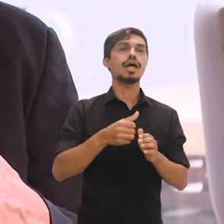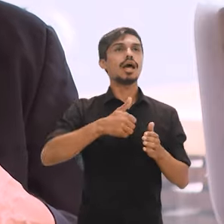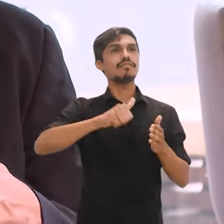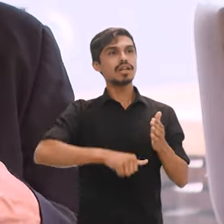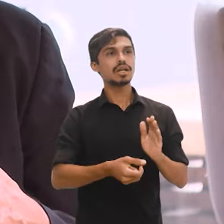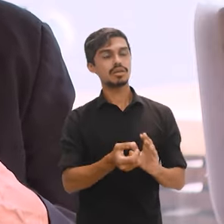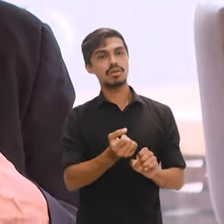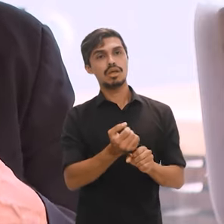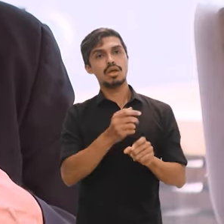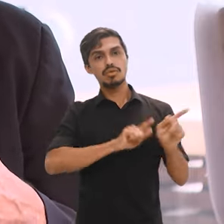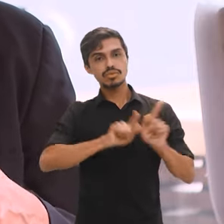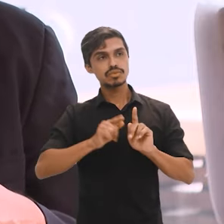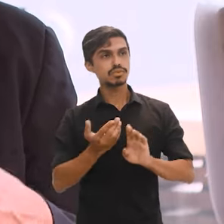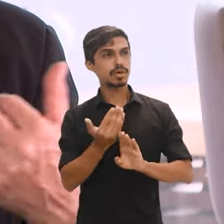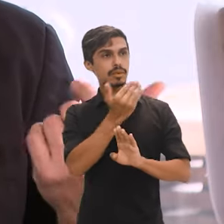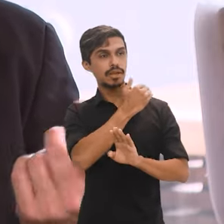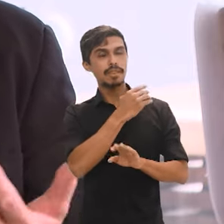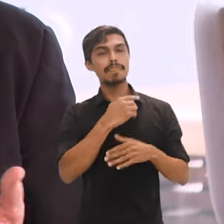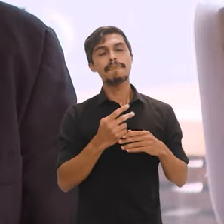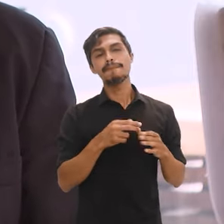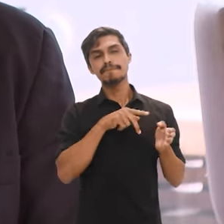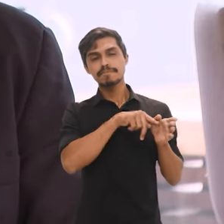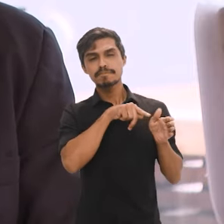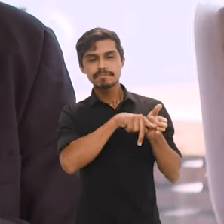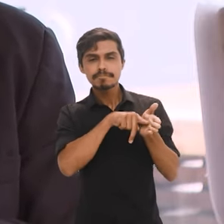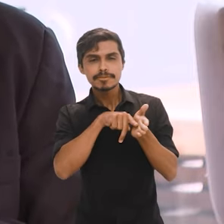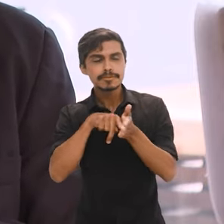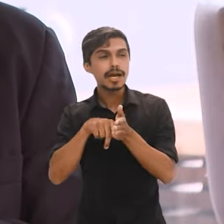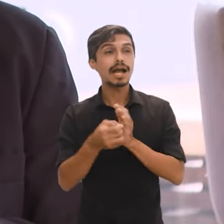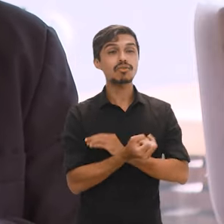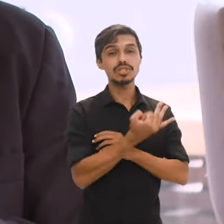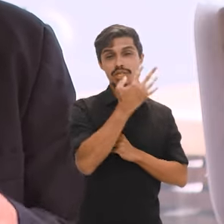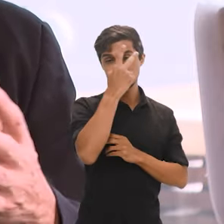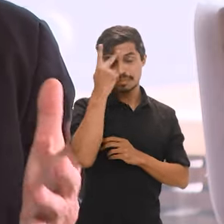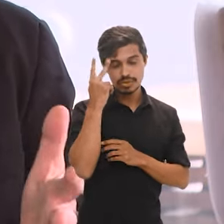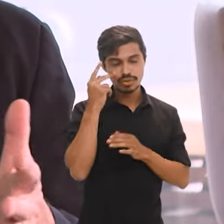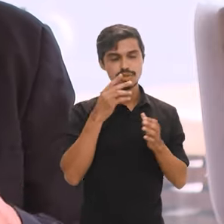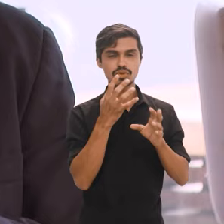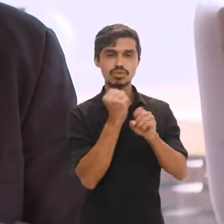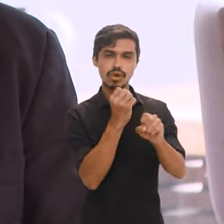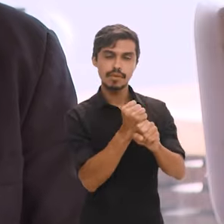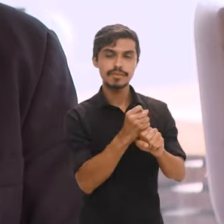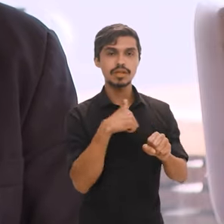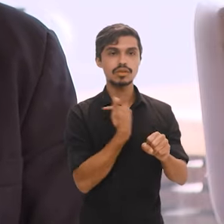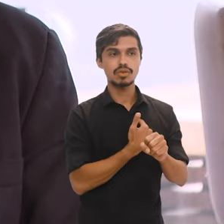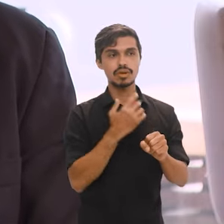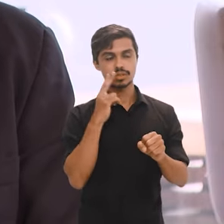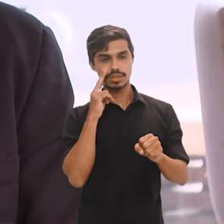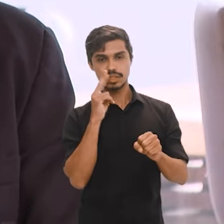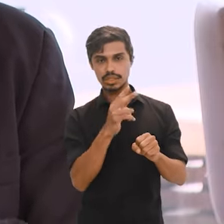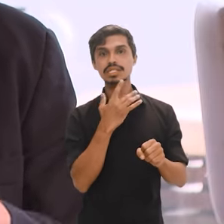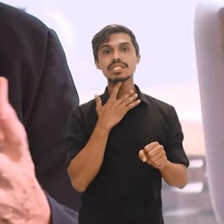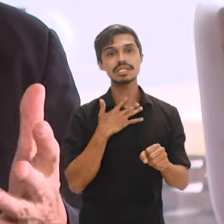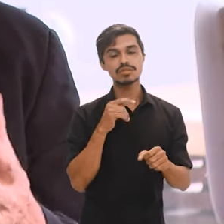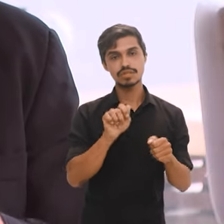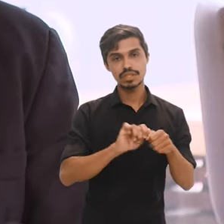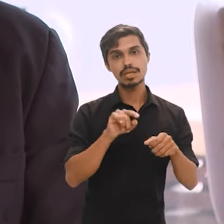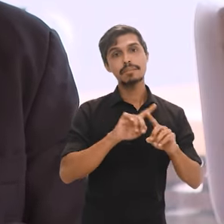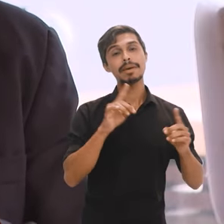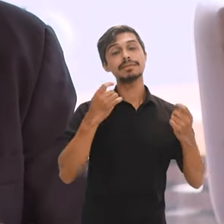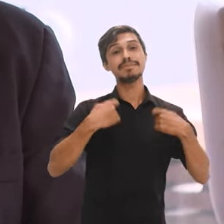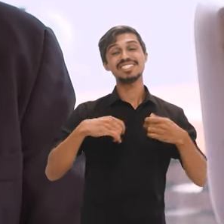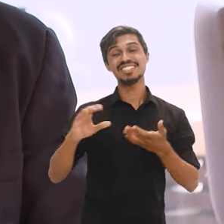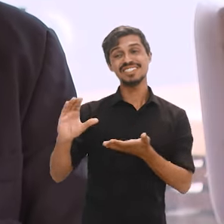na metade do decênio se realiza uma recontagem da população. Então, isso também está no nosso horizonte, mas, obviamente, depende